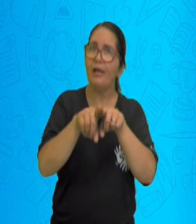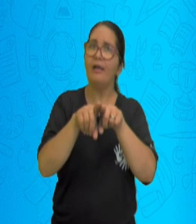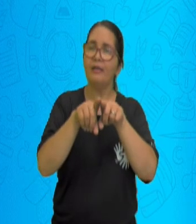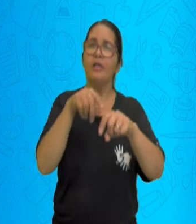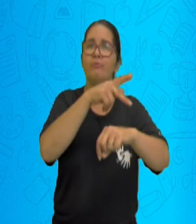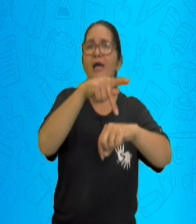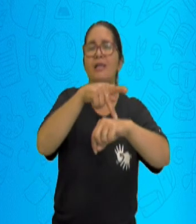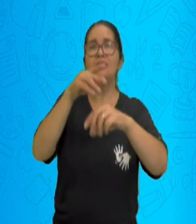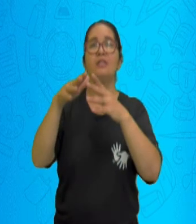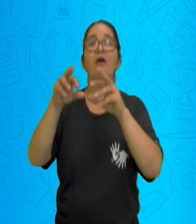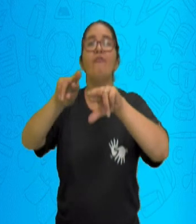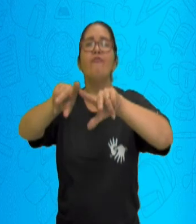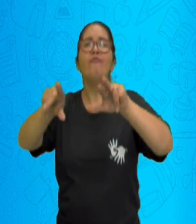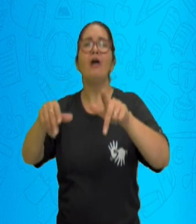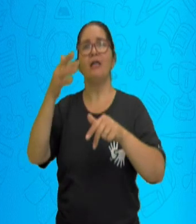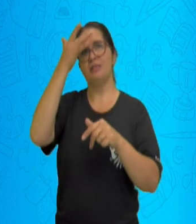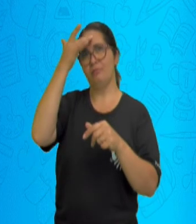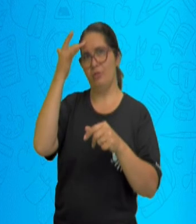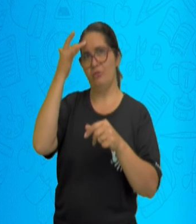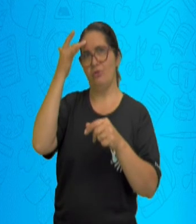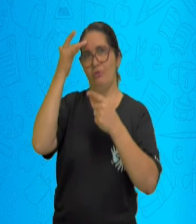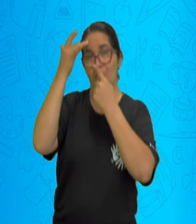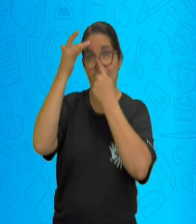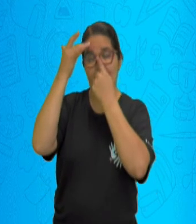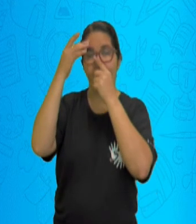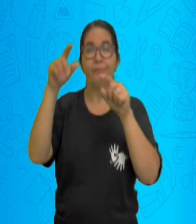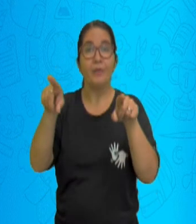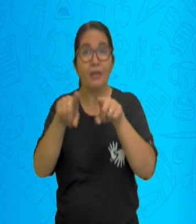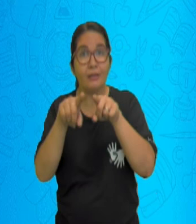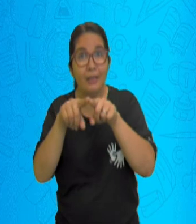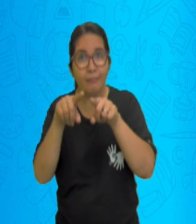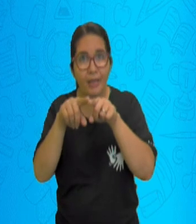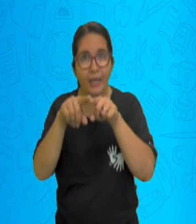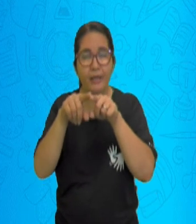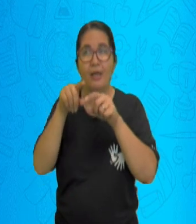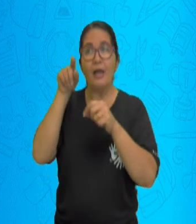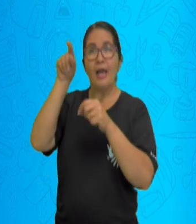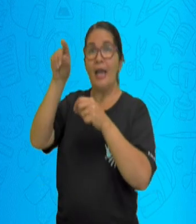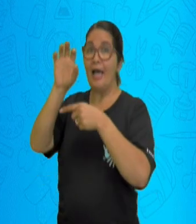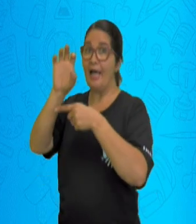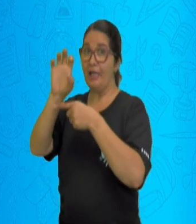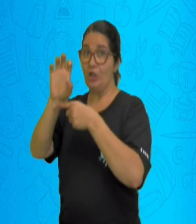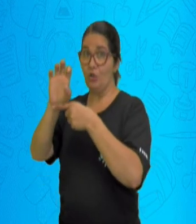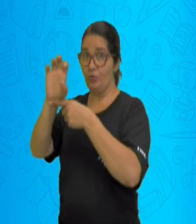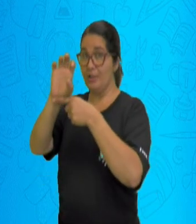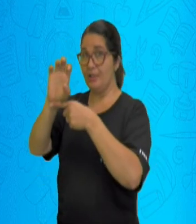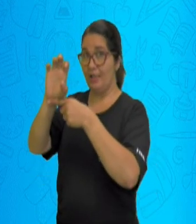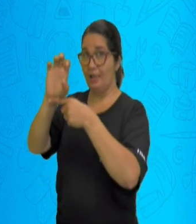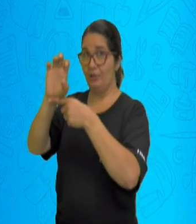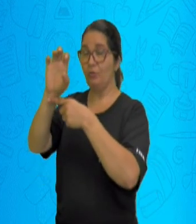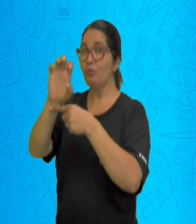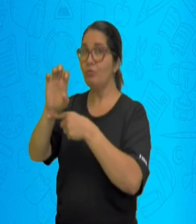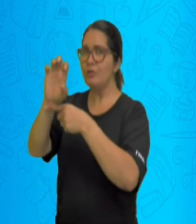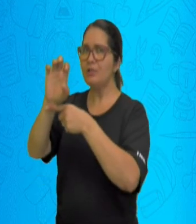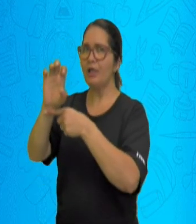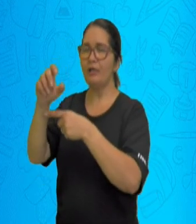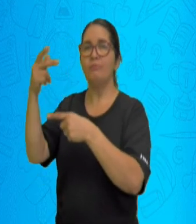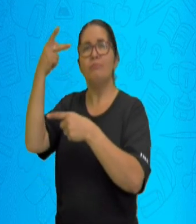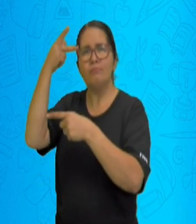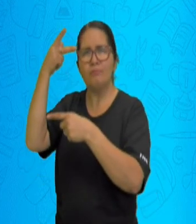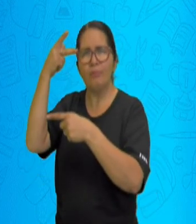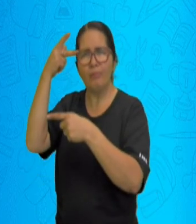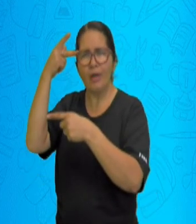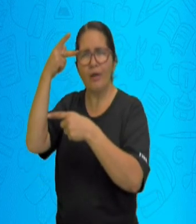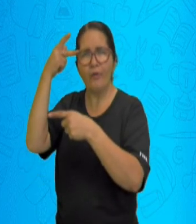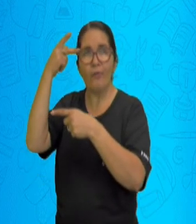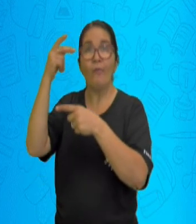E nós temos essa colônia japonesa que chama o Bairro da Liberdade em São Paulo. Nós temos essa imagem aqui, que é